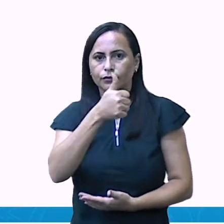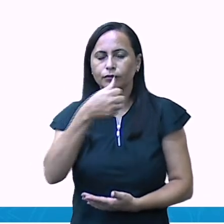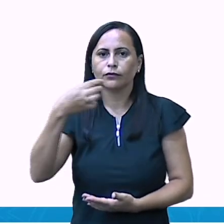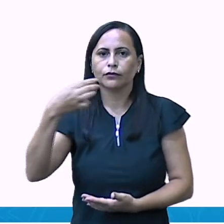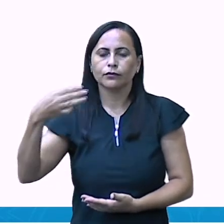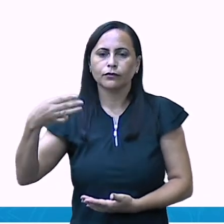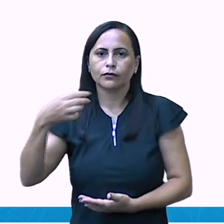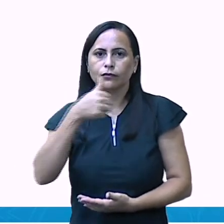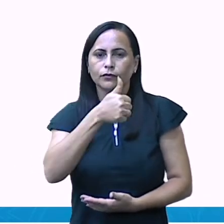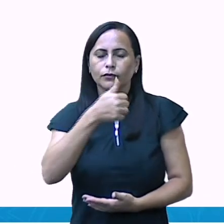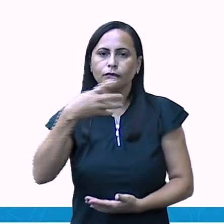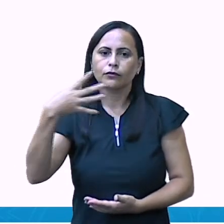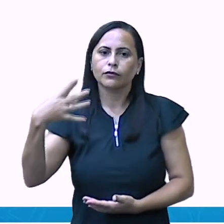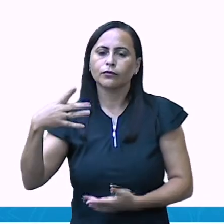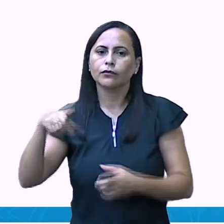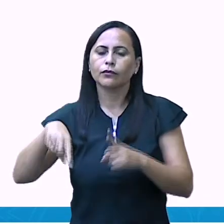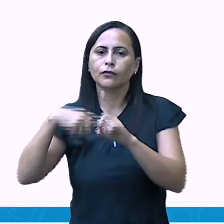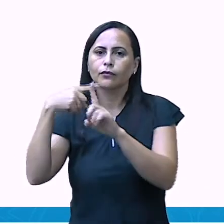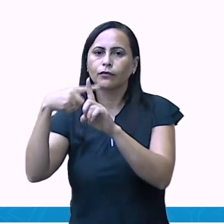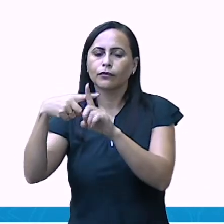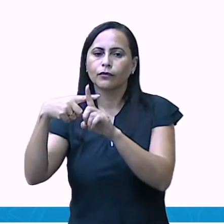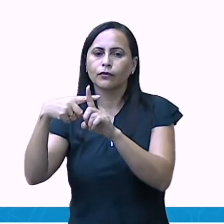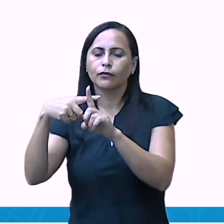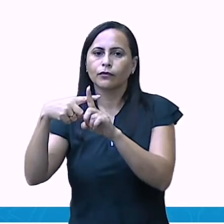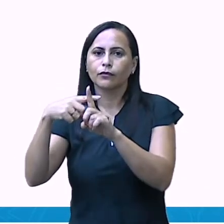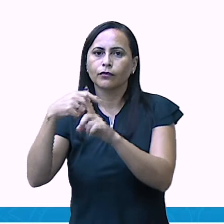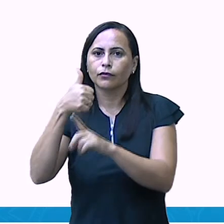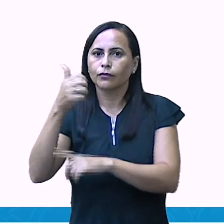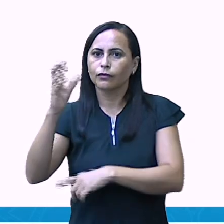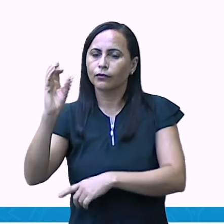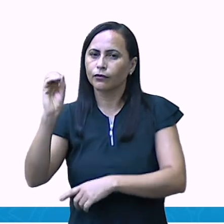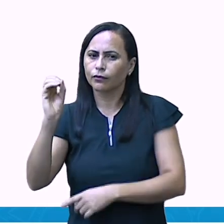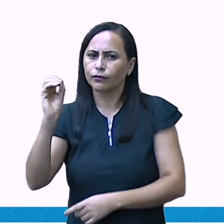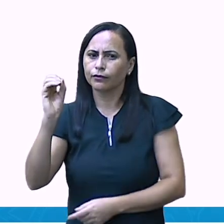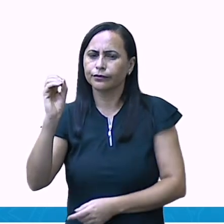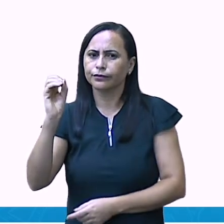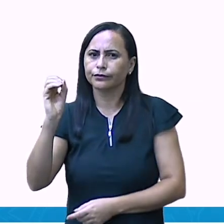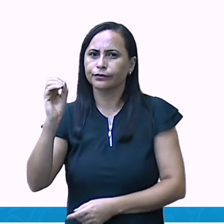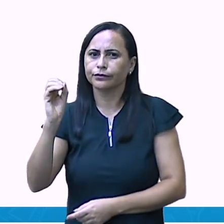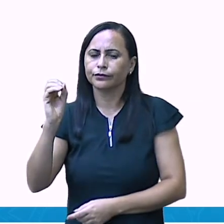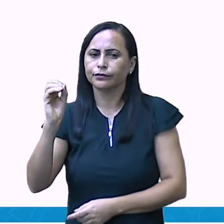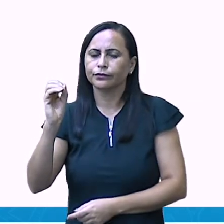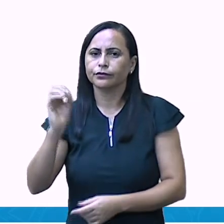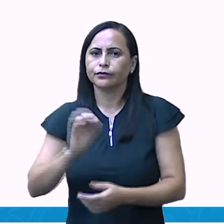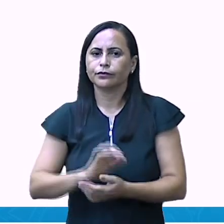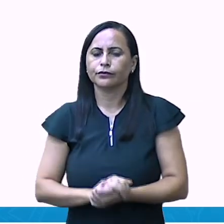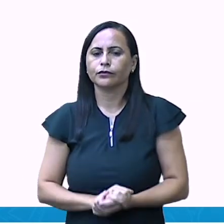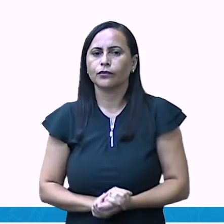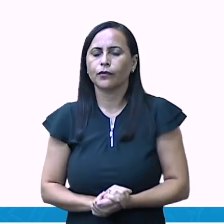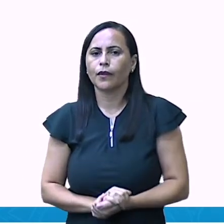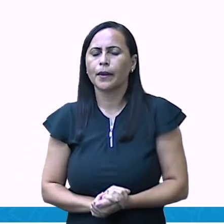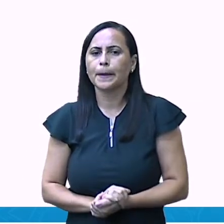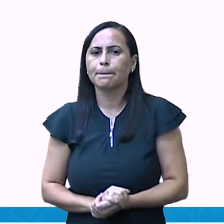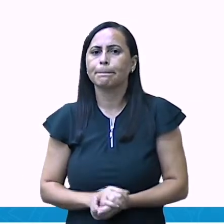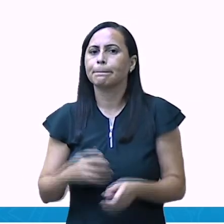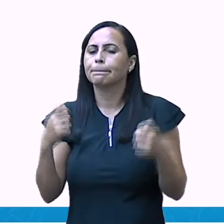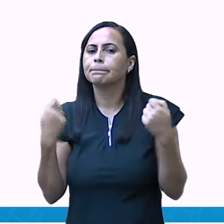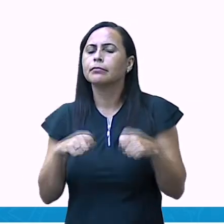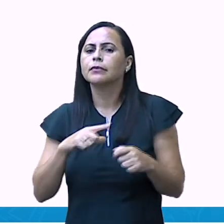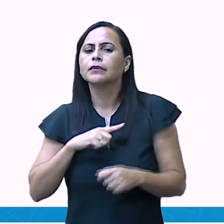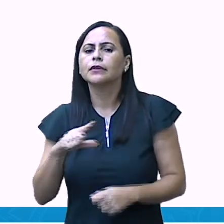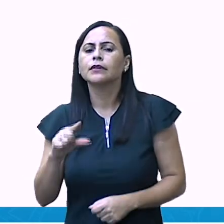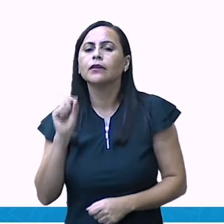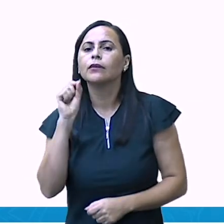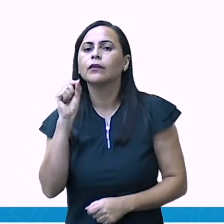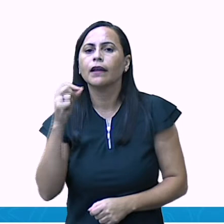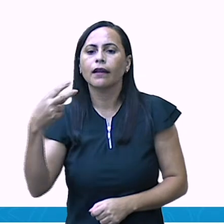quatorze. Mais dez. Uma operação matemática nunca pode faltar o